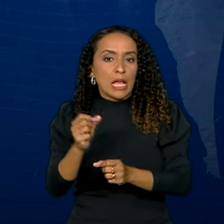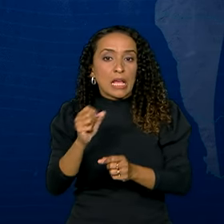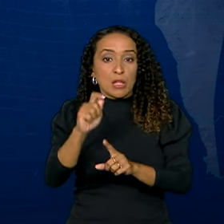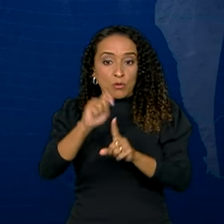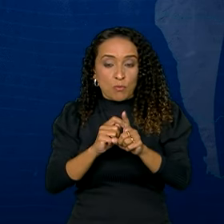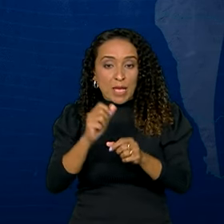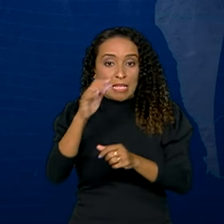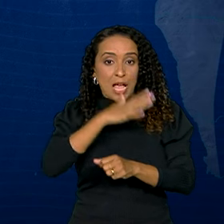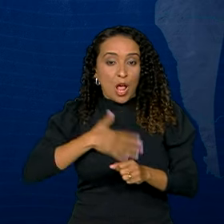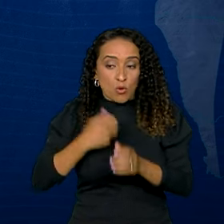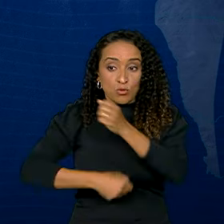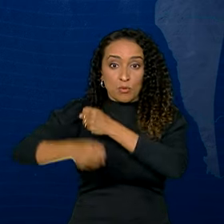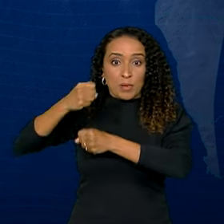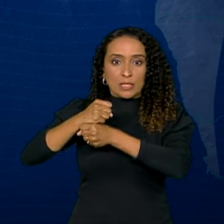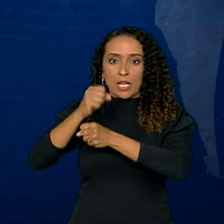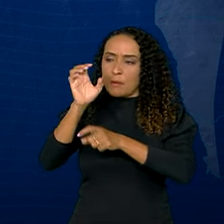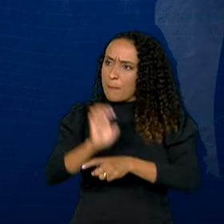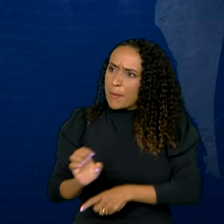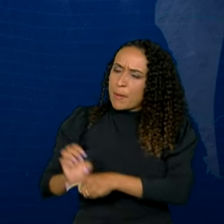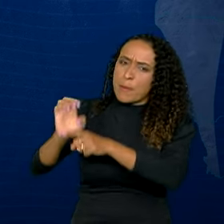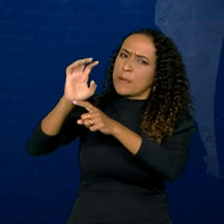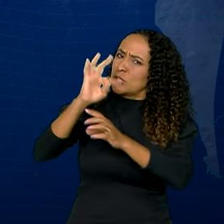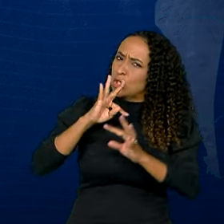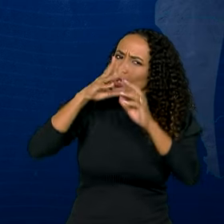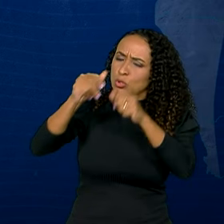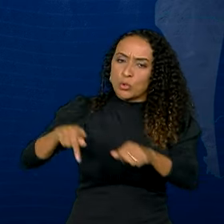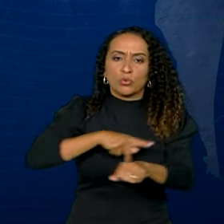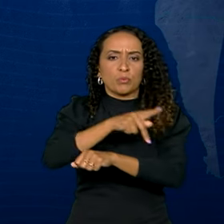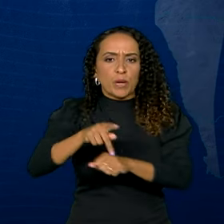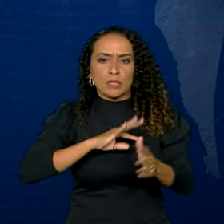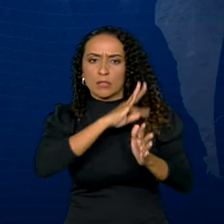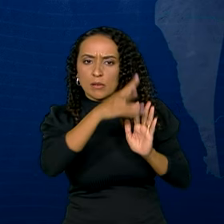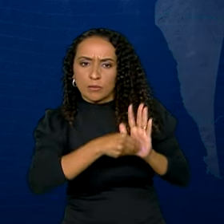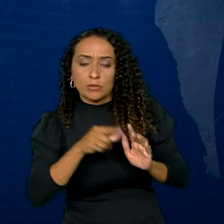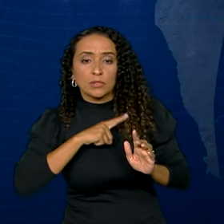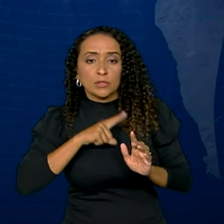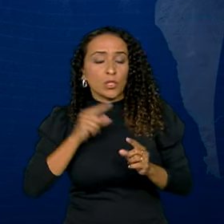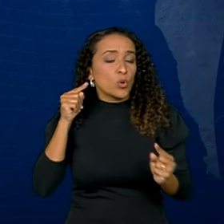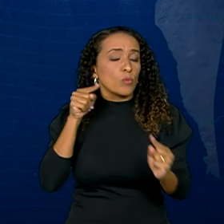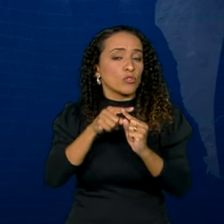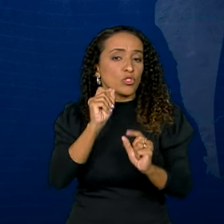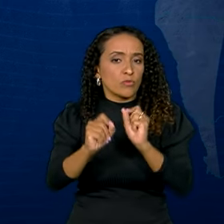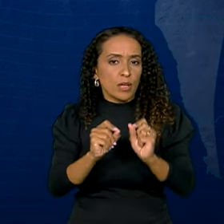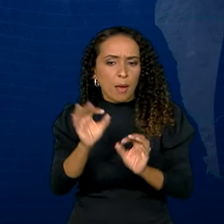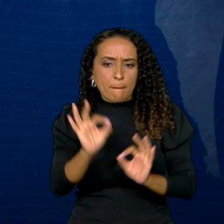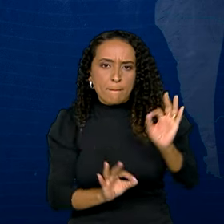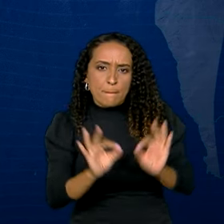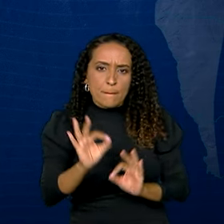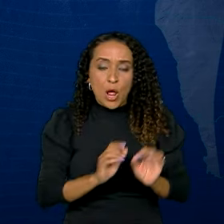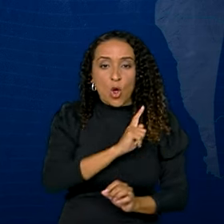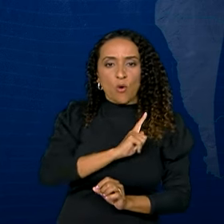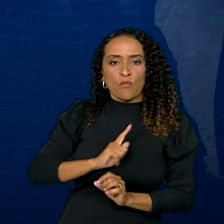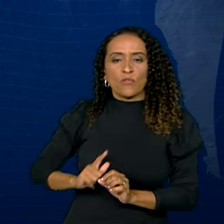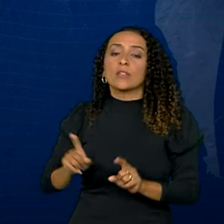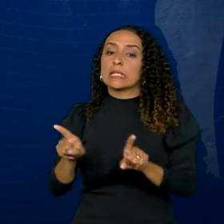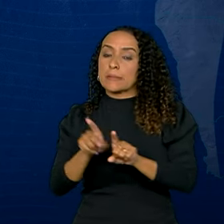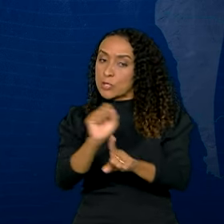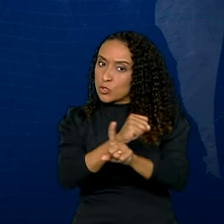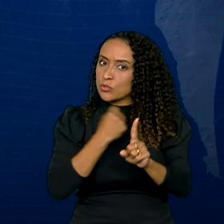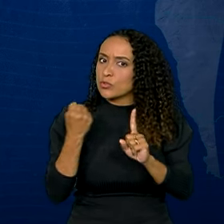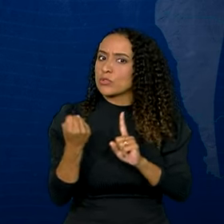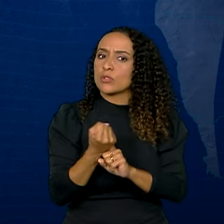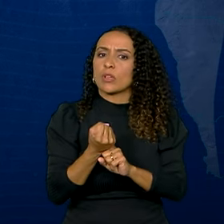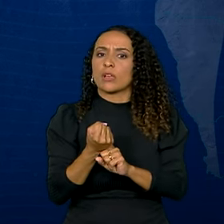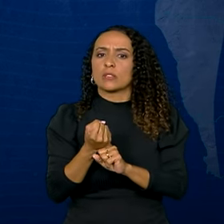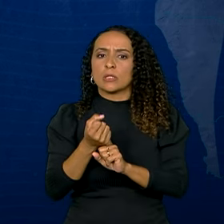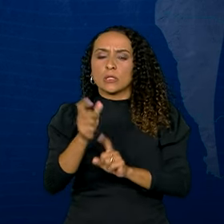ano passado em todos os países amazônicos e tem como objetivo preparar governos e sociedades